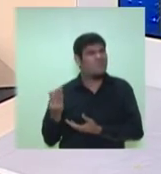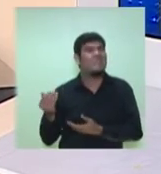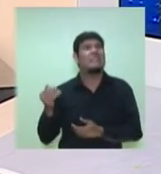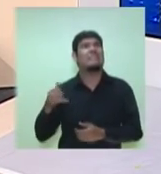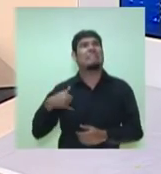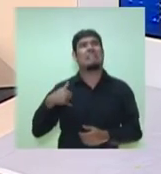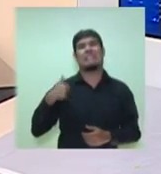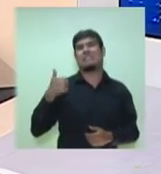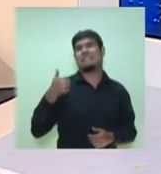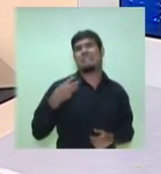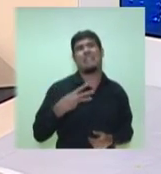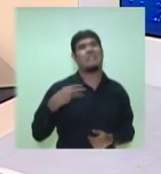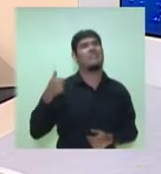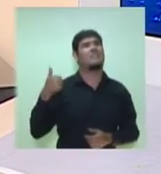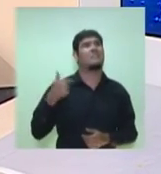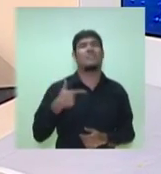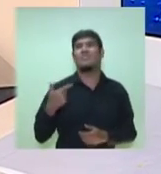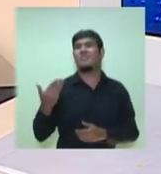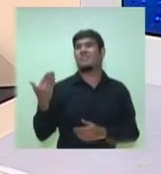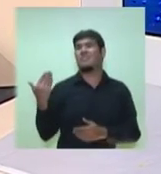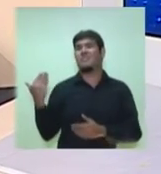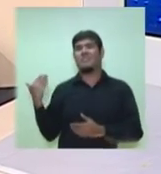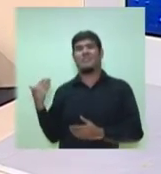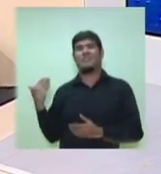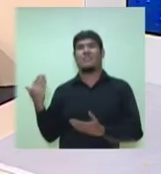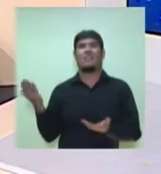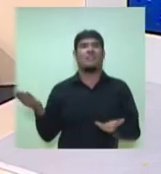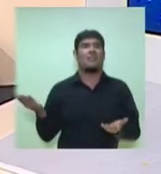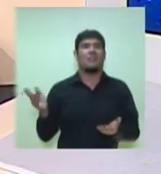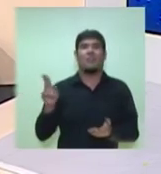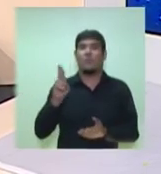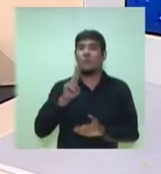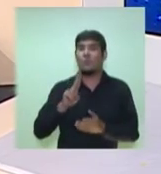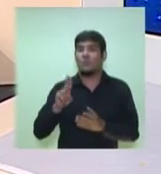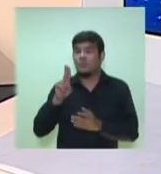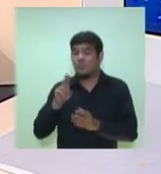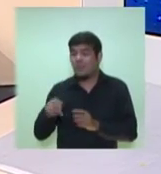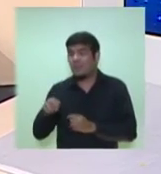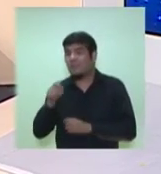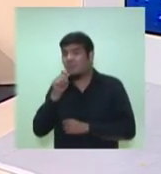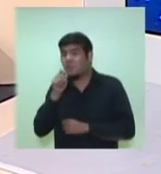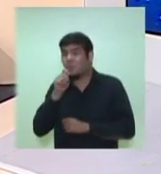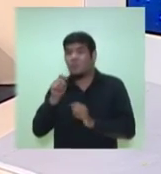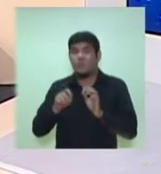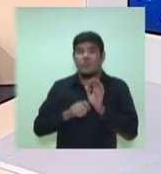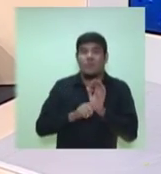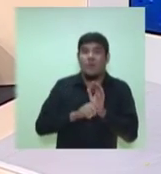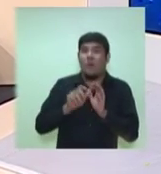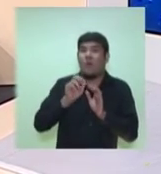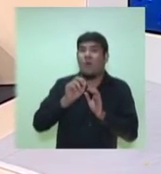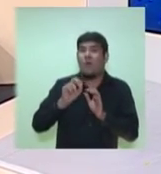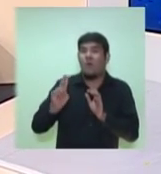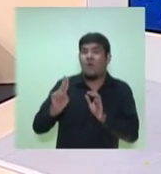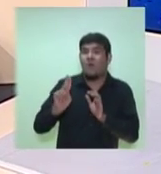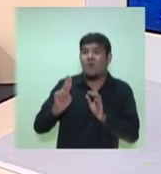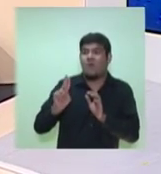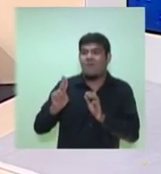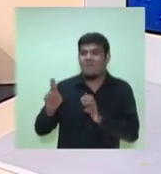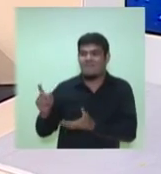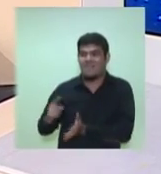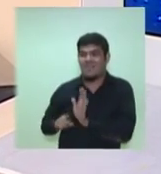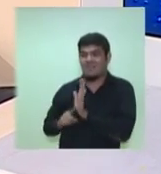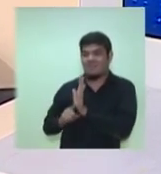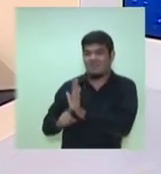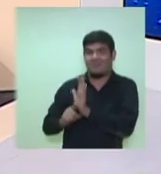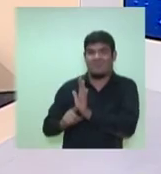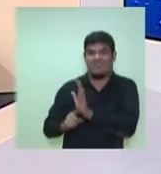usuários de drogas, ou sendo recrutados pelos traficantes. E